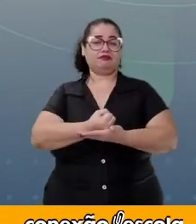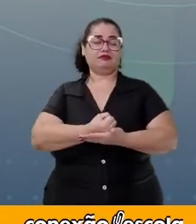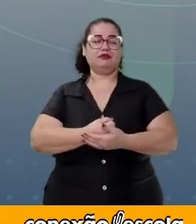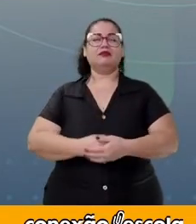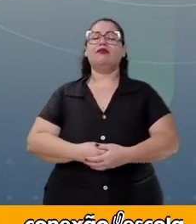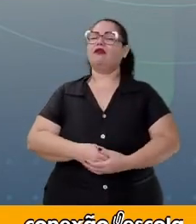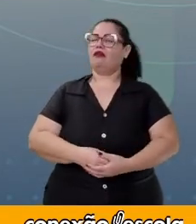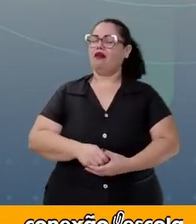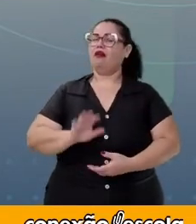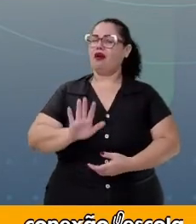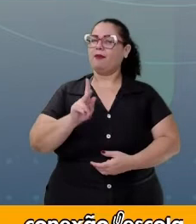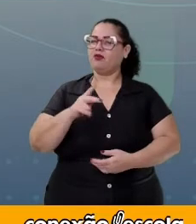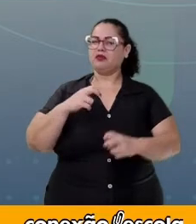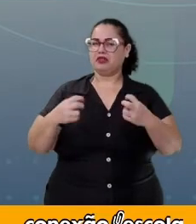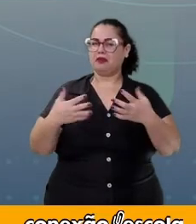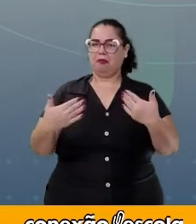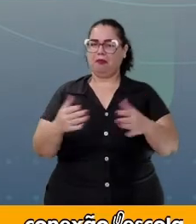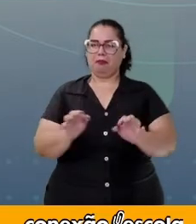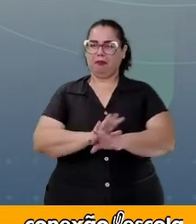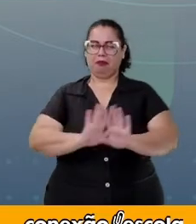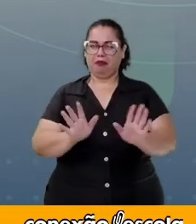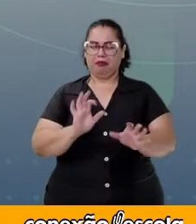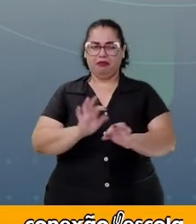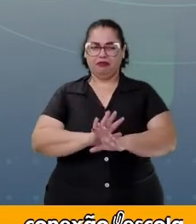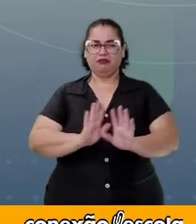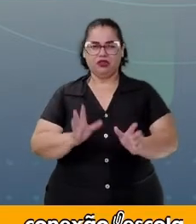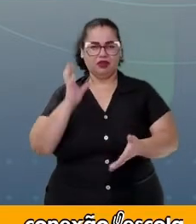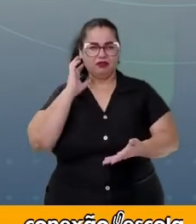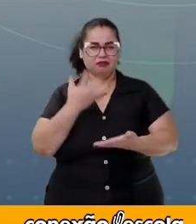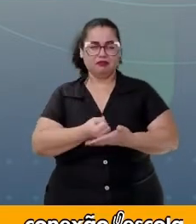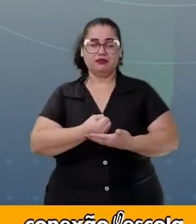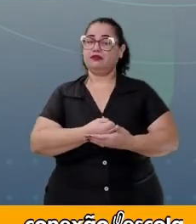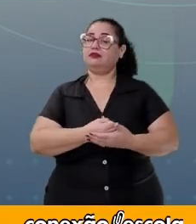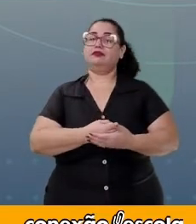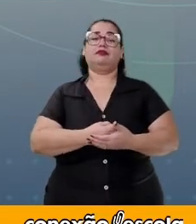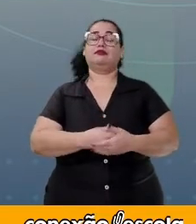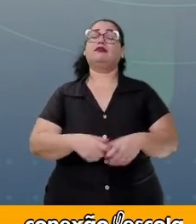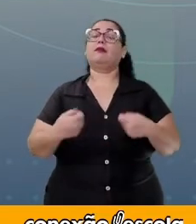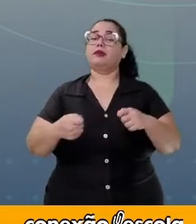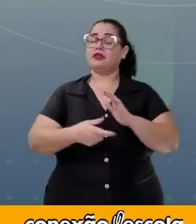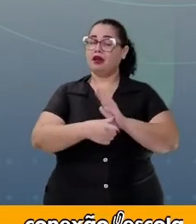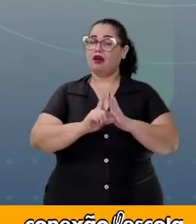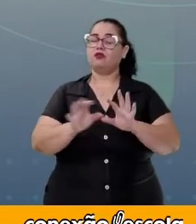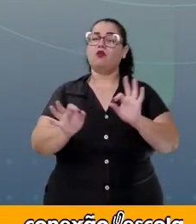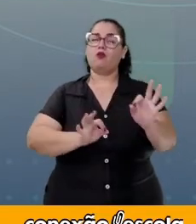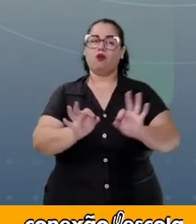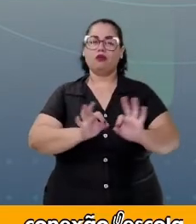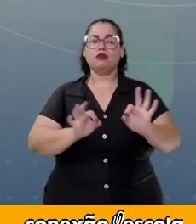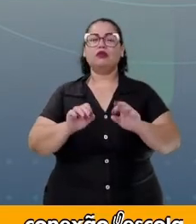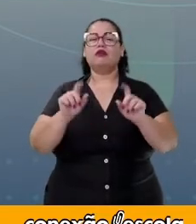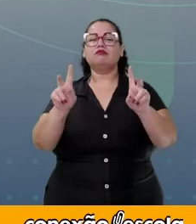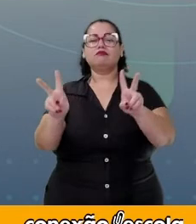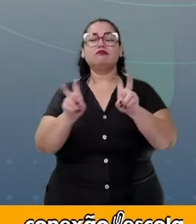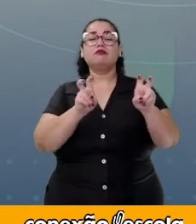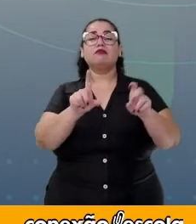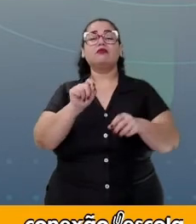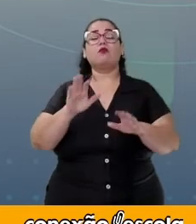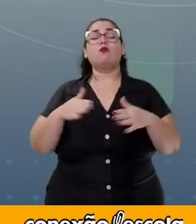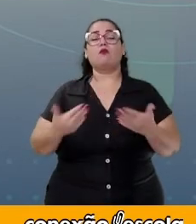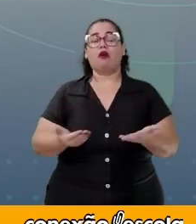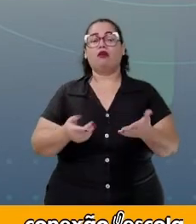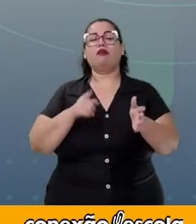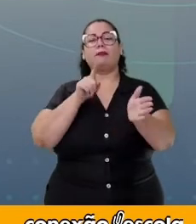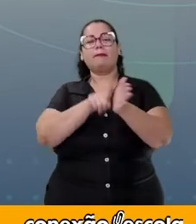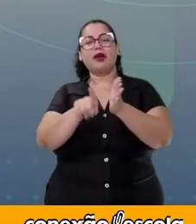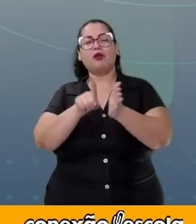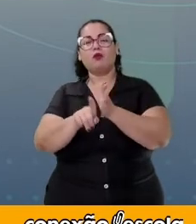Professor, então, a gente só senta e conversa e pronto? Está feito o podcast? Não. É preciso ter um planejamento, a seleção do tema, teremos